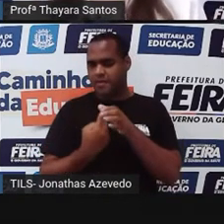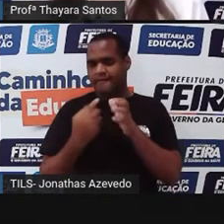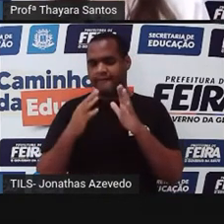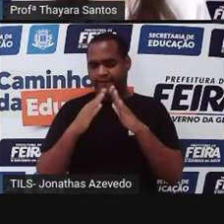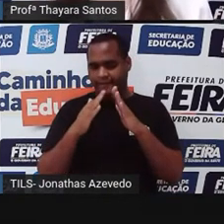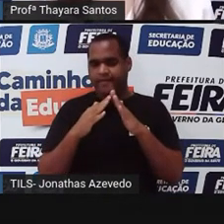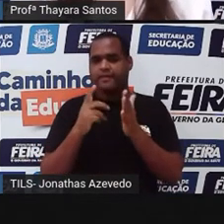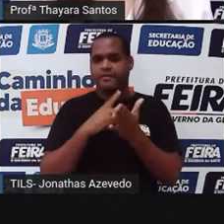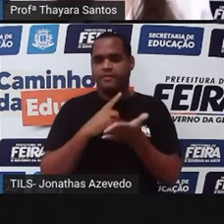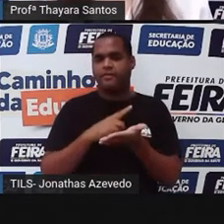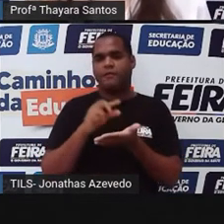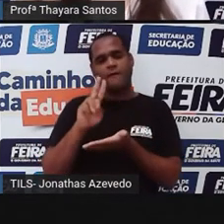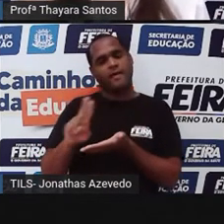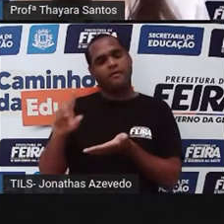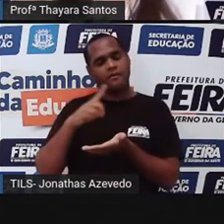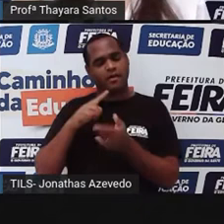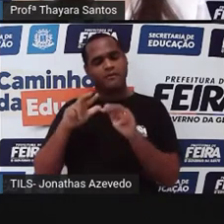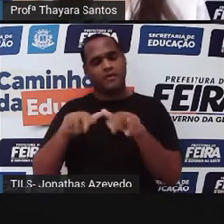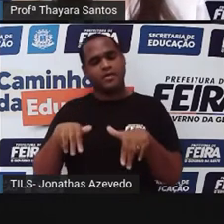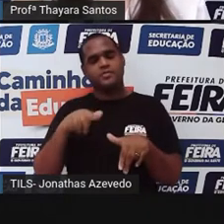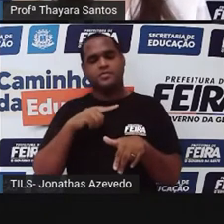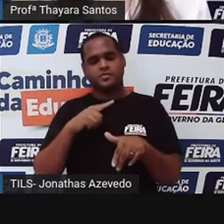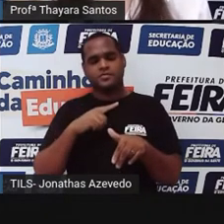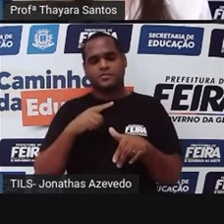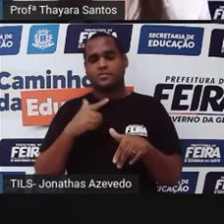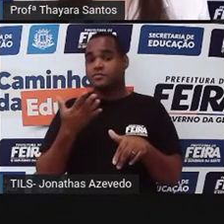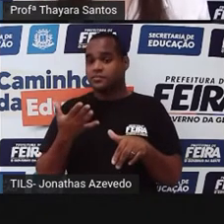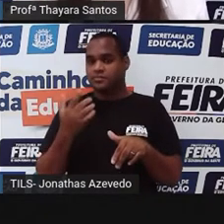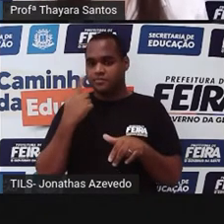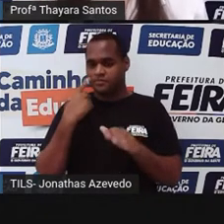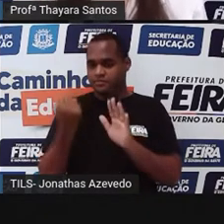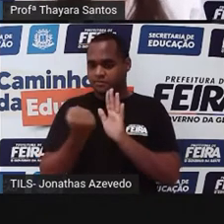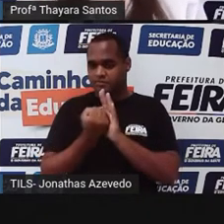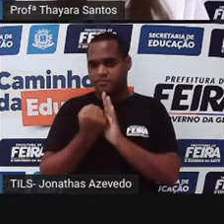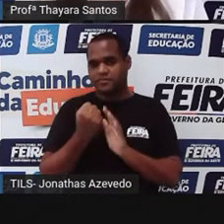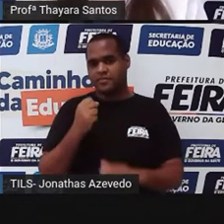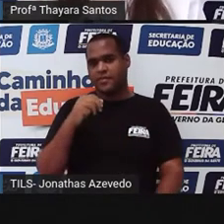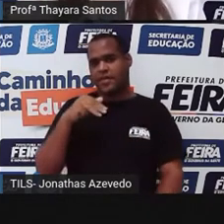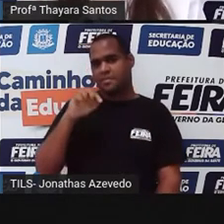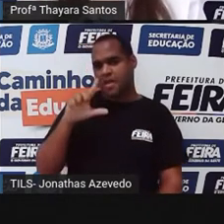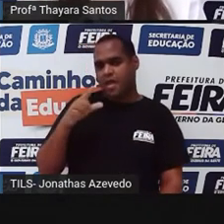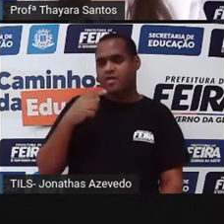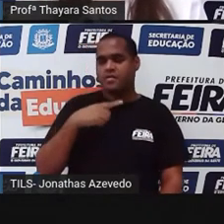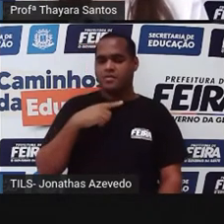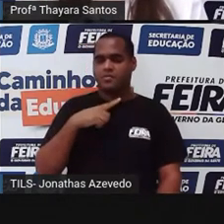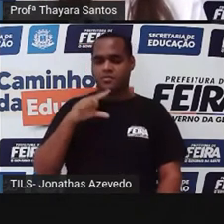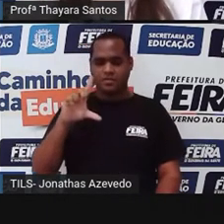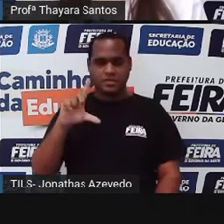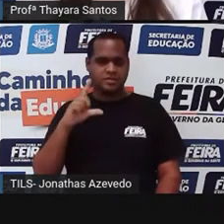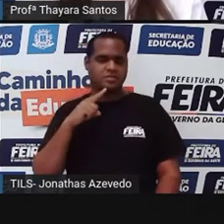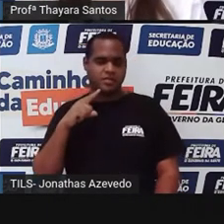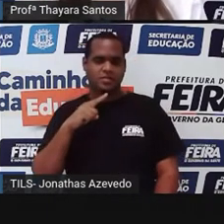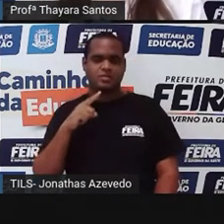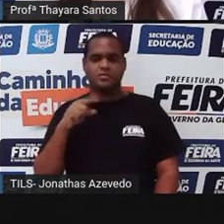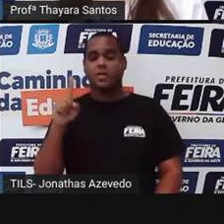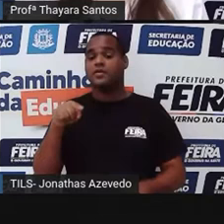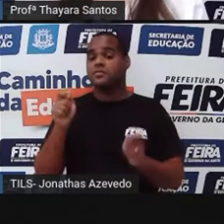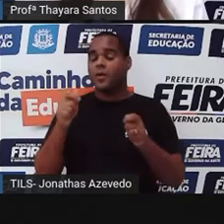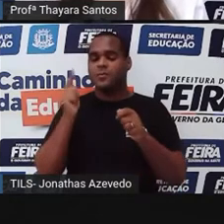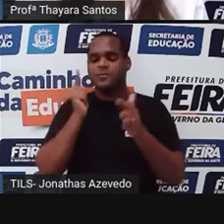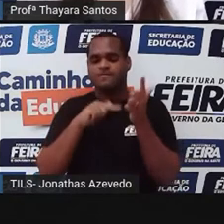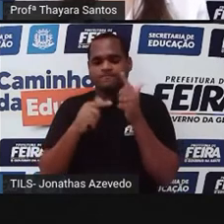alguns utensílios têm essas marcaçõezinhas aí em ml, às vezes em litro também. É para a gente conseguir